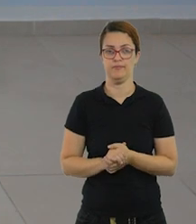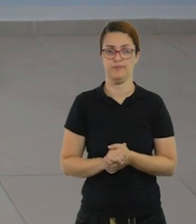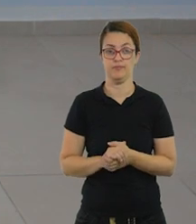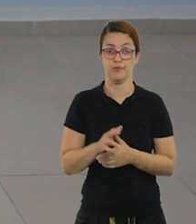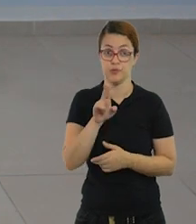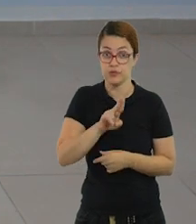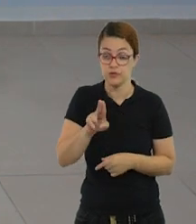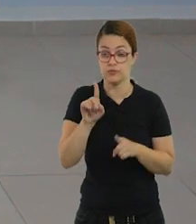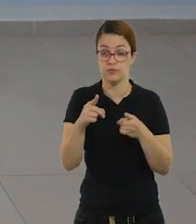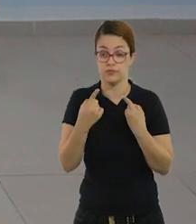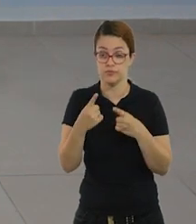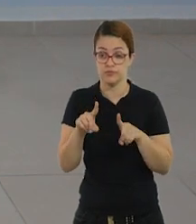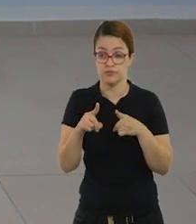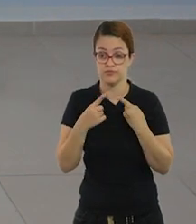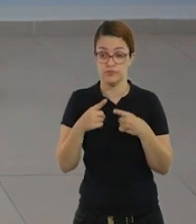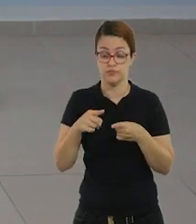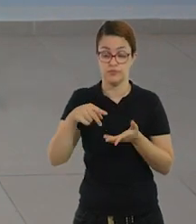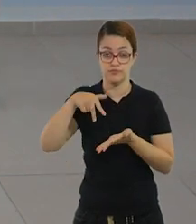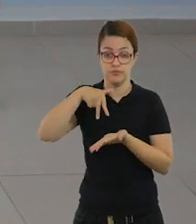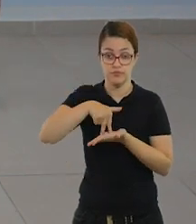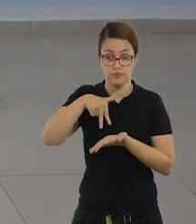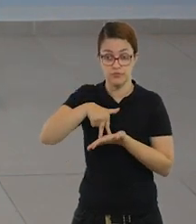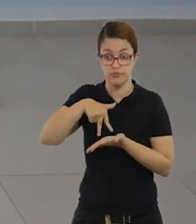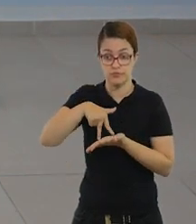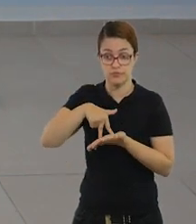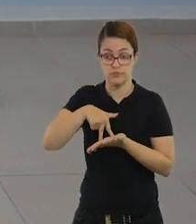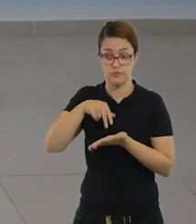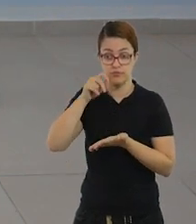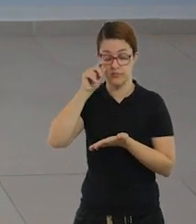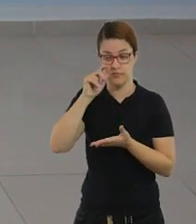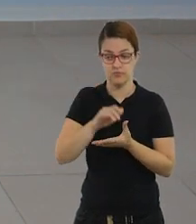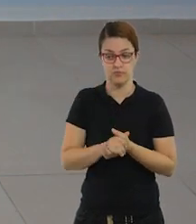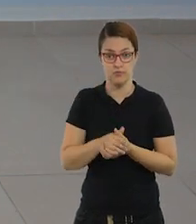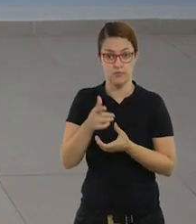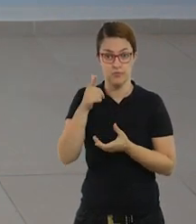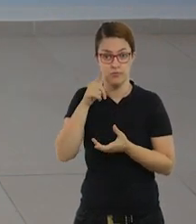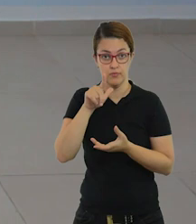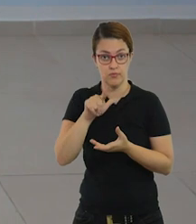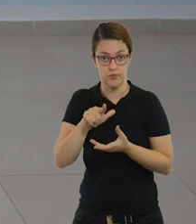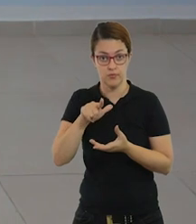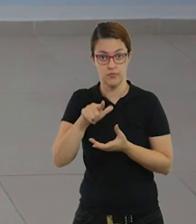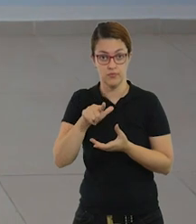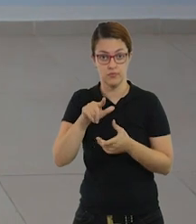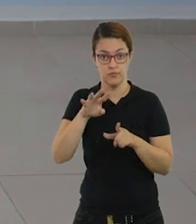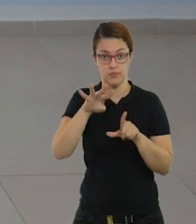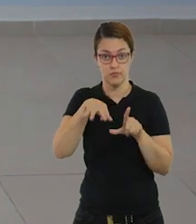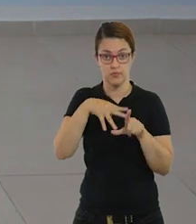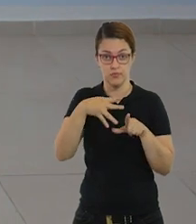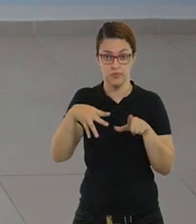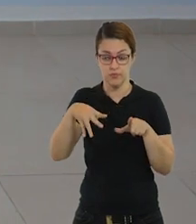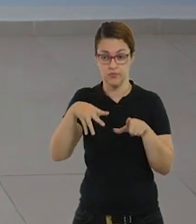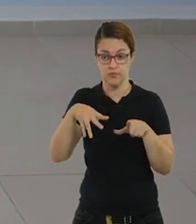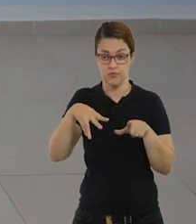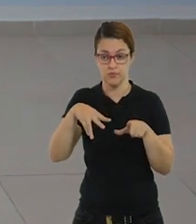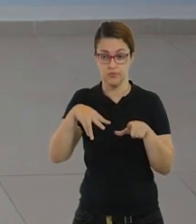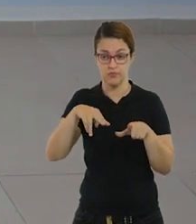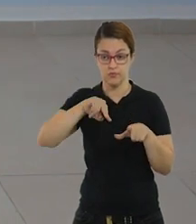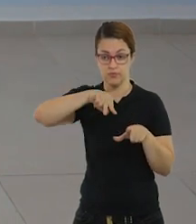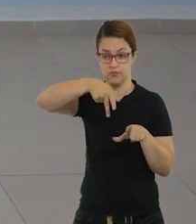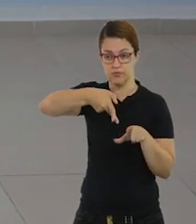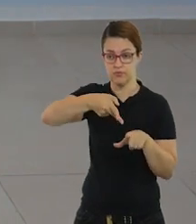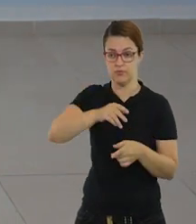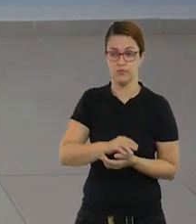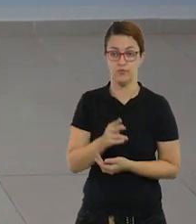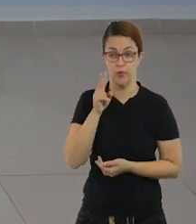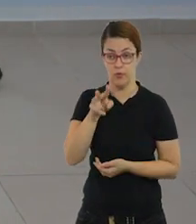Ainda com apoio musical, nós vamos colocar as pernas afastadas. Só que quando a gente for passar para a outra coluna, a gente vai girar, tá